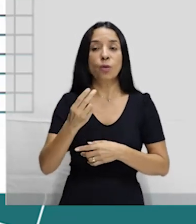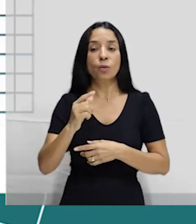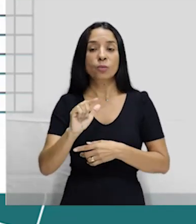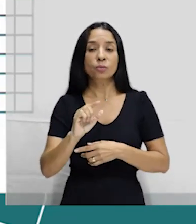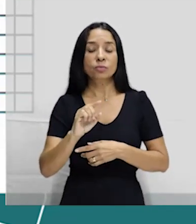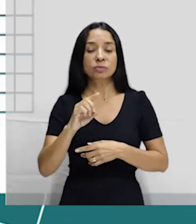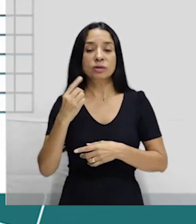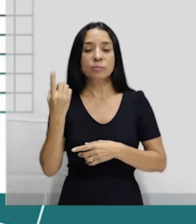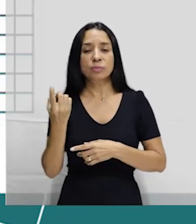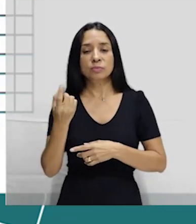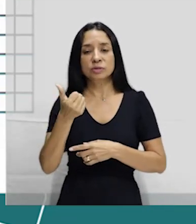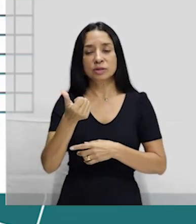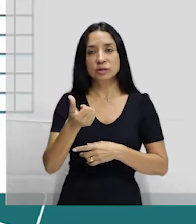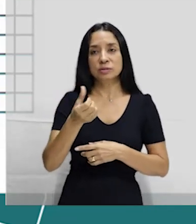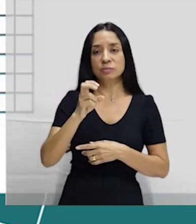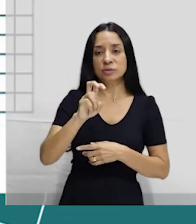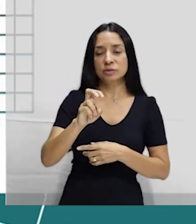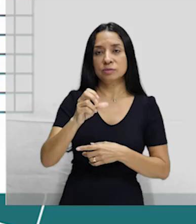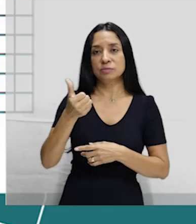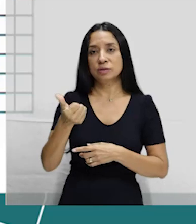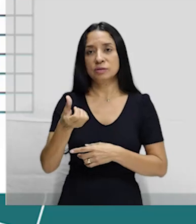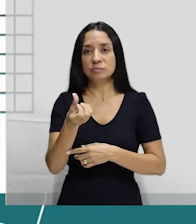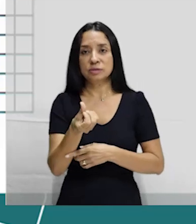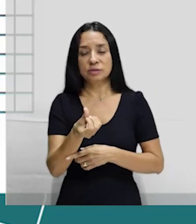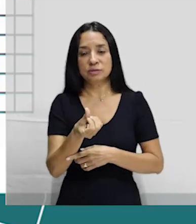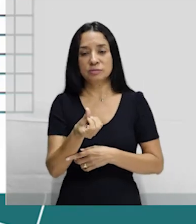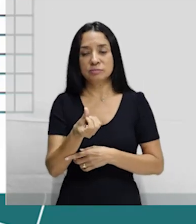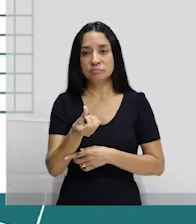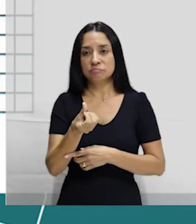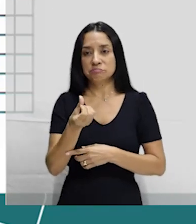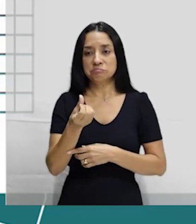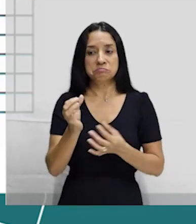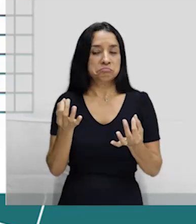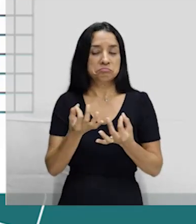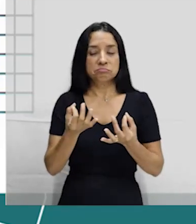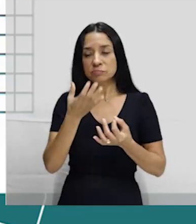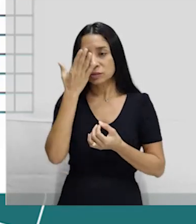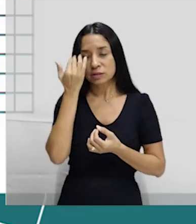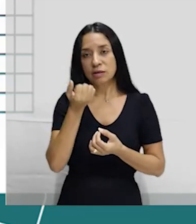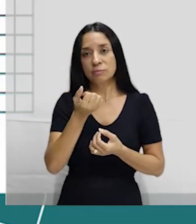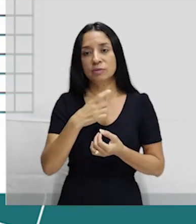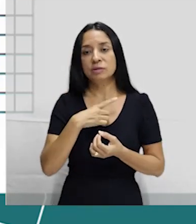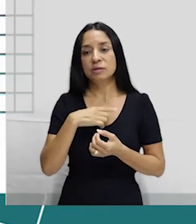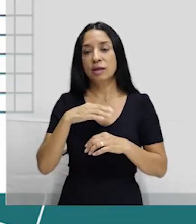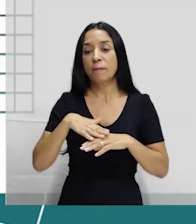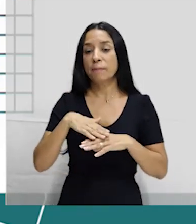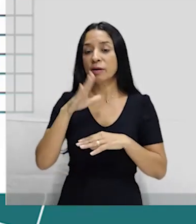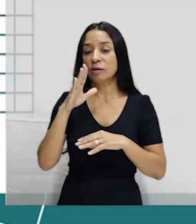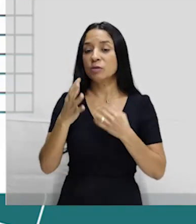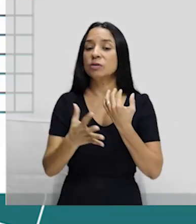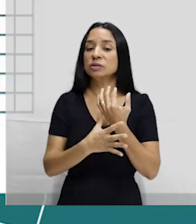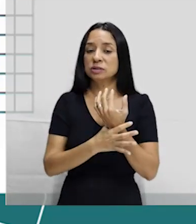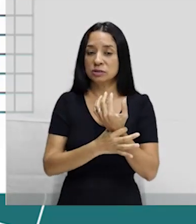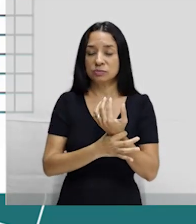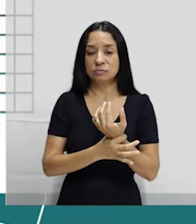no 15º, 16º, então ninguém sabe. Então, para ter uma maior faixa de